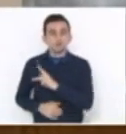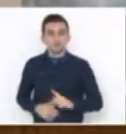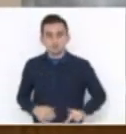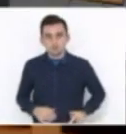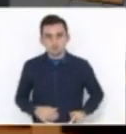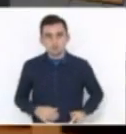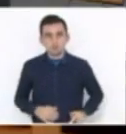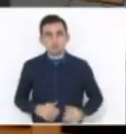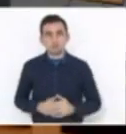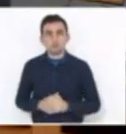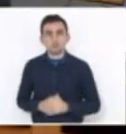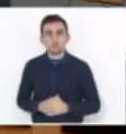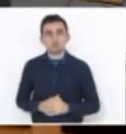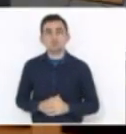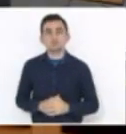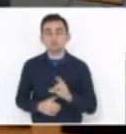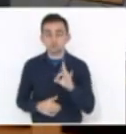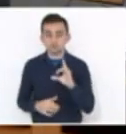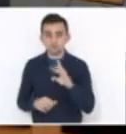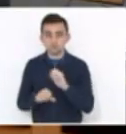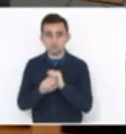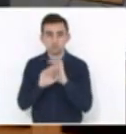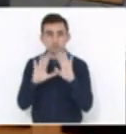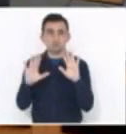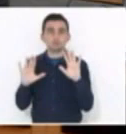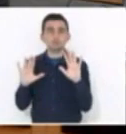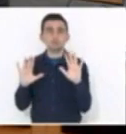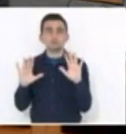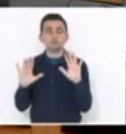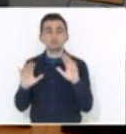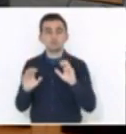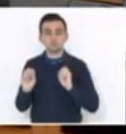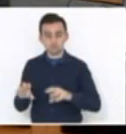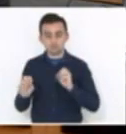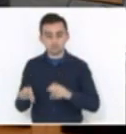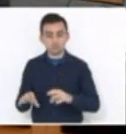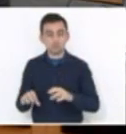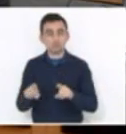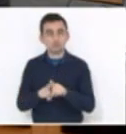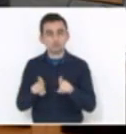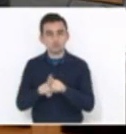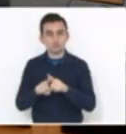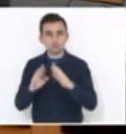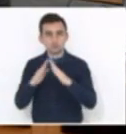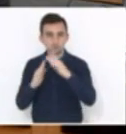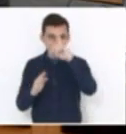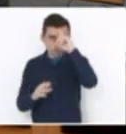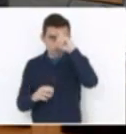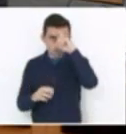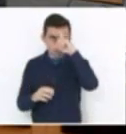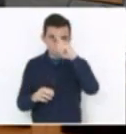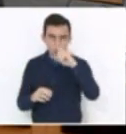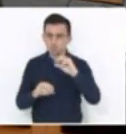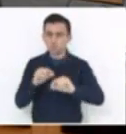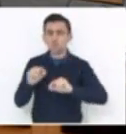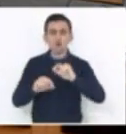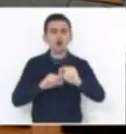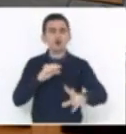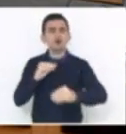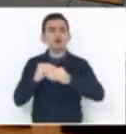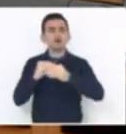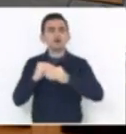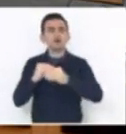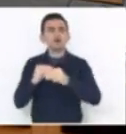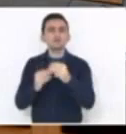dois rejeita. Então, para esclarecimento sobre a educação e o Carmela Dutra, qual é a emenda? Tem a de número